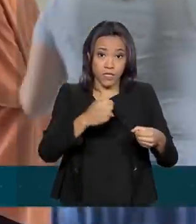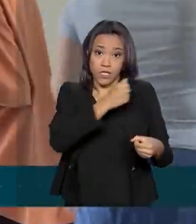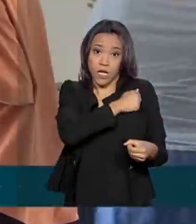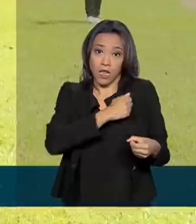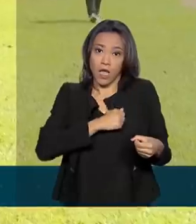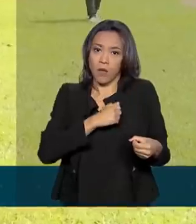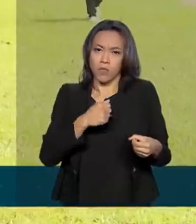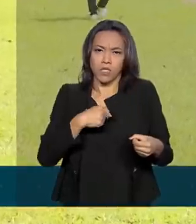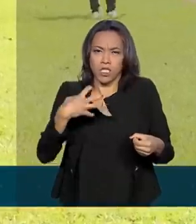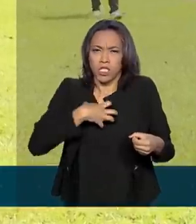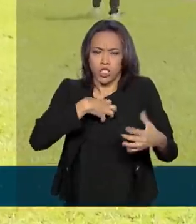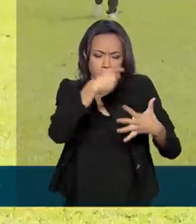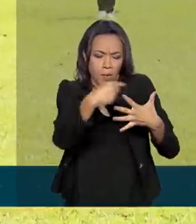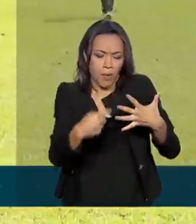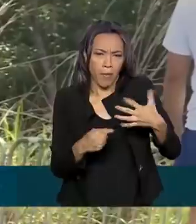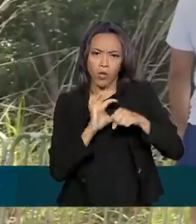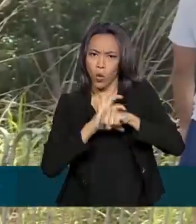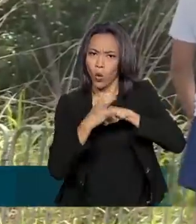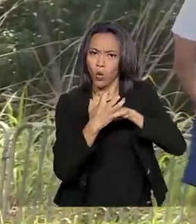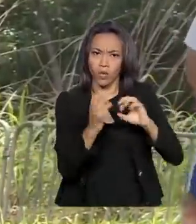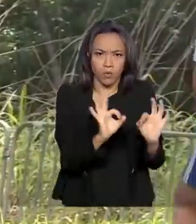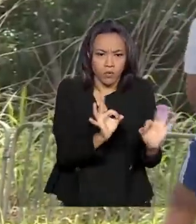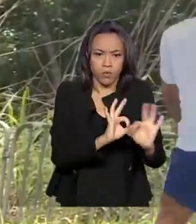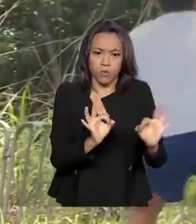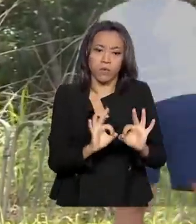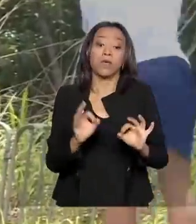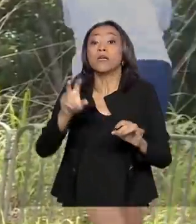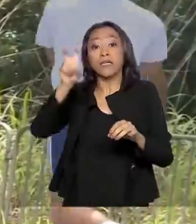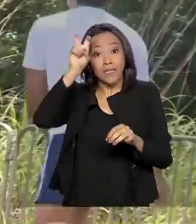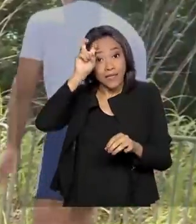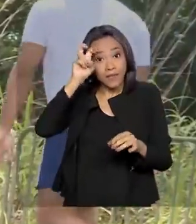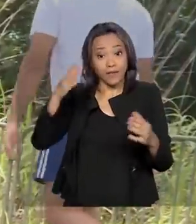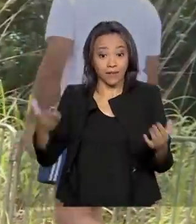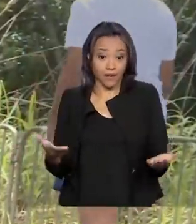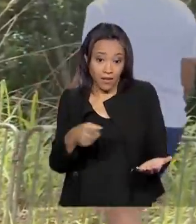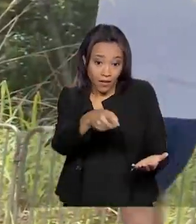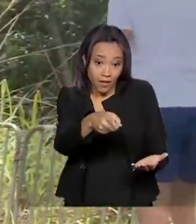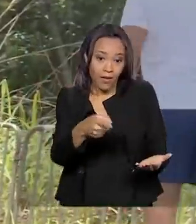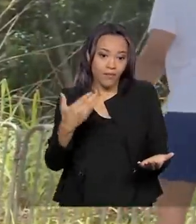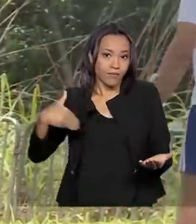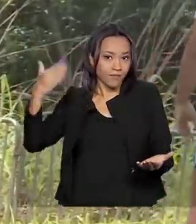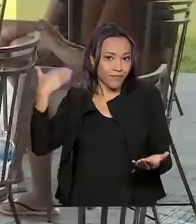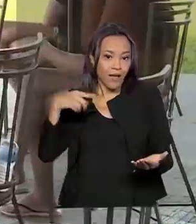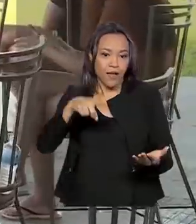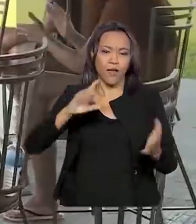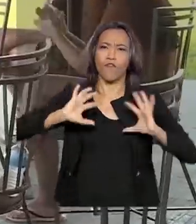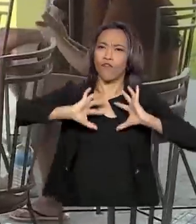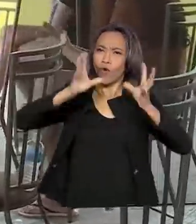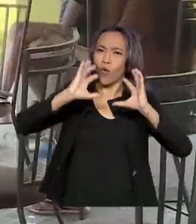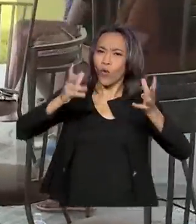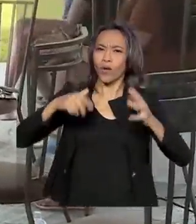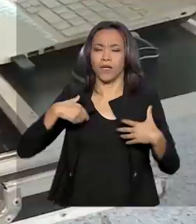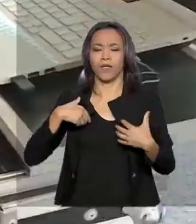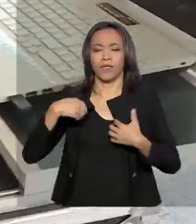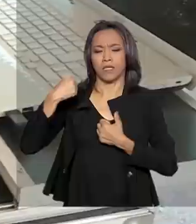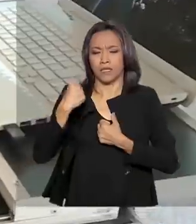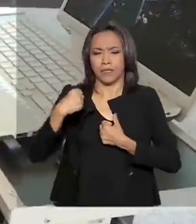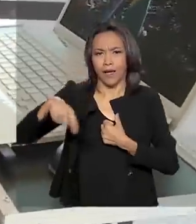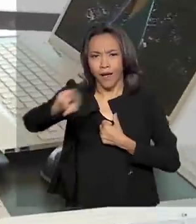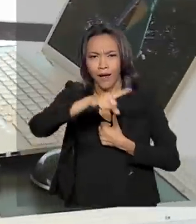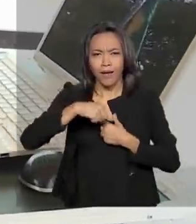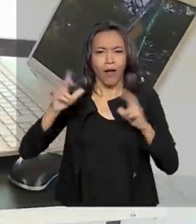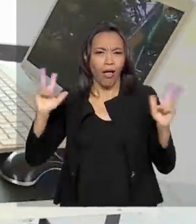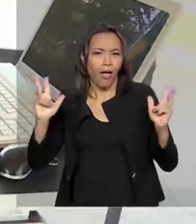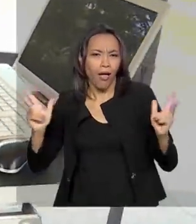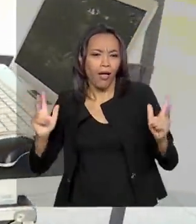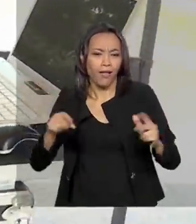sintomas. Nesta quinta-feira, o dia do grupo foi mais descontraído. Jogaram vôlei e até dançaram ao som